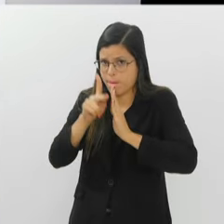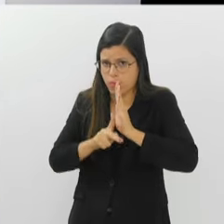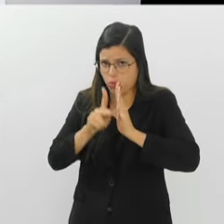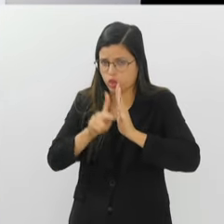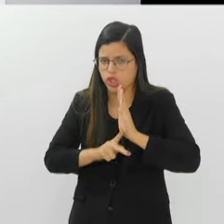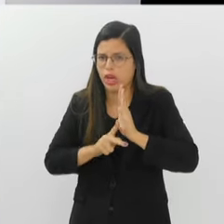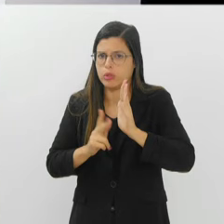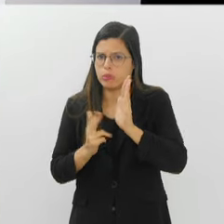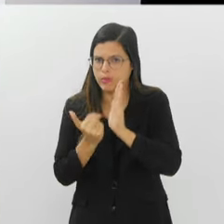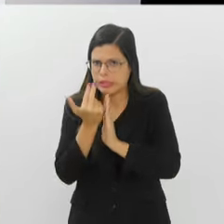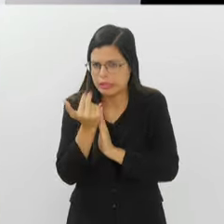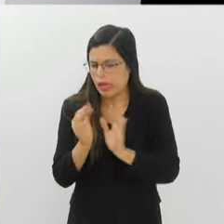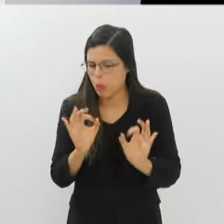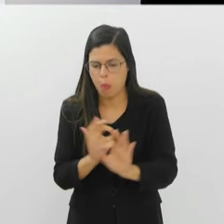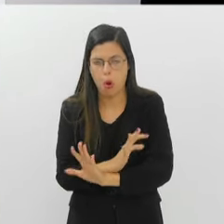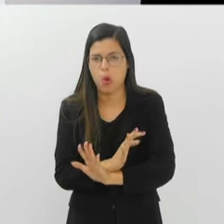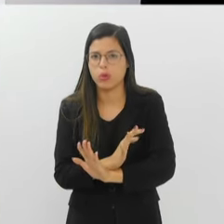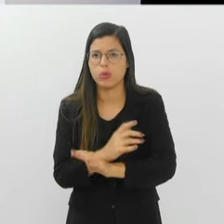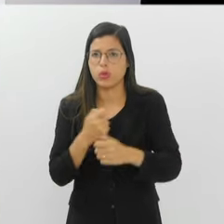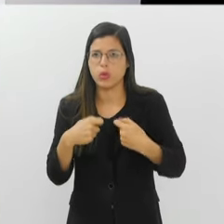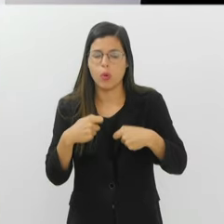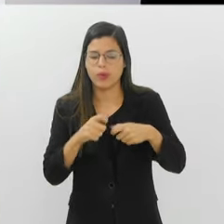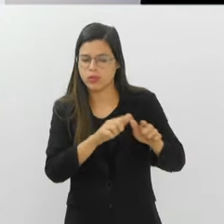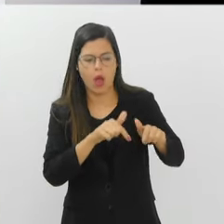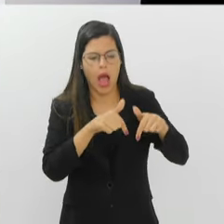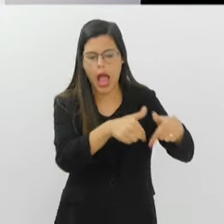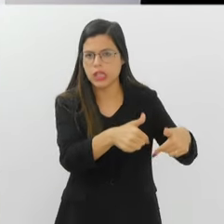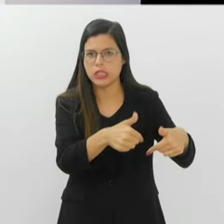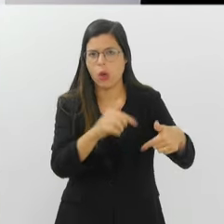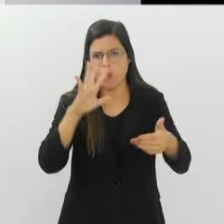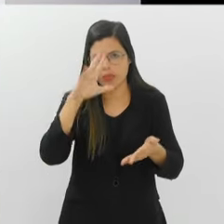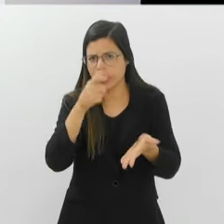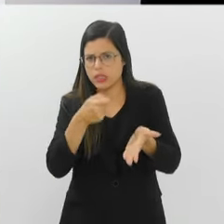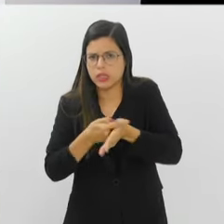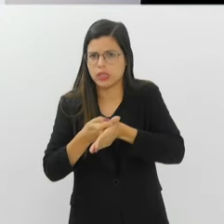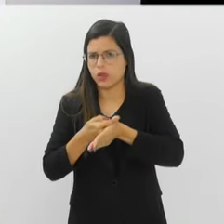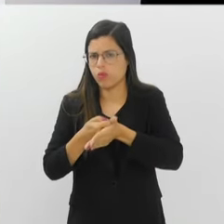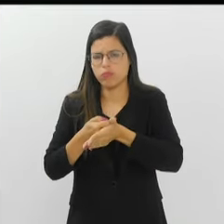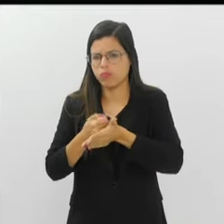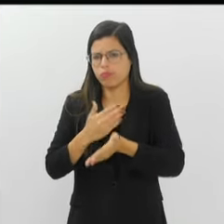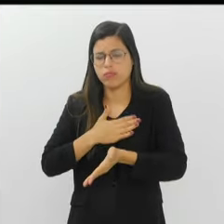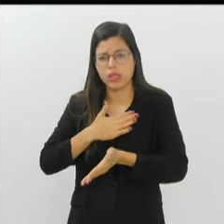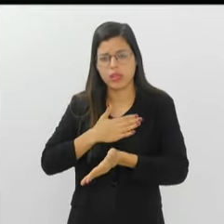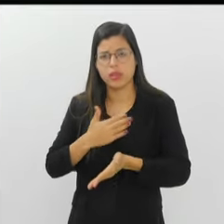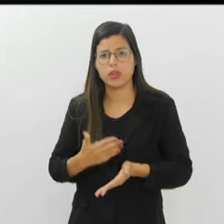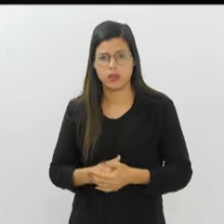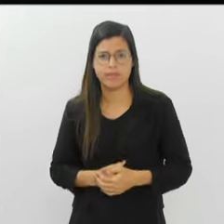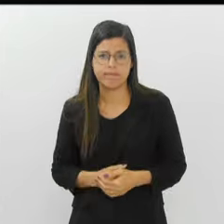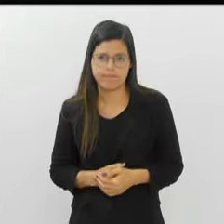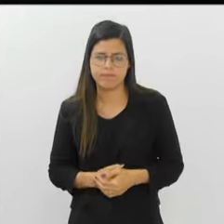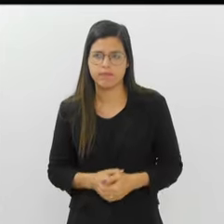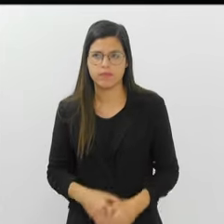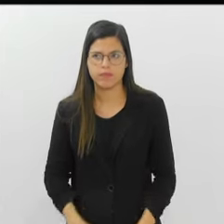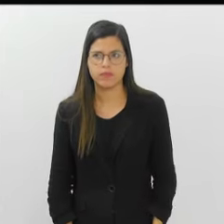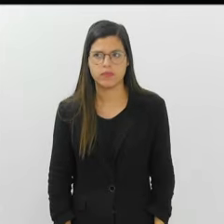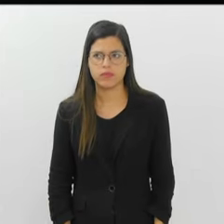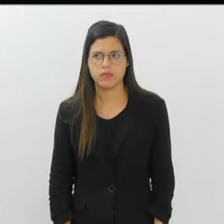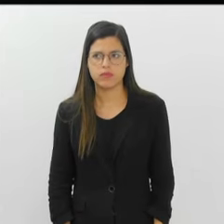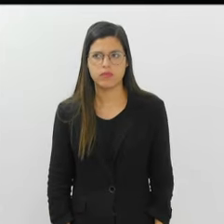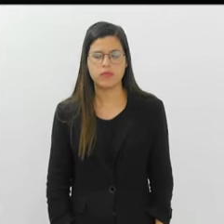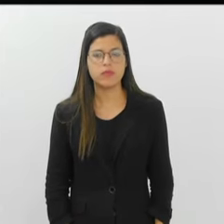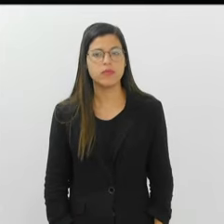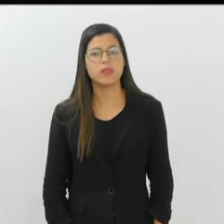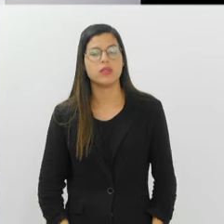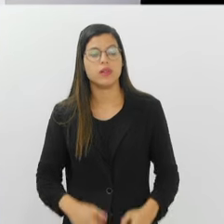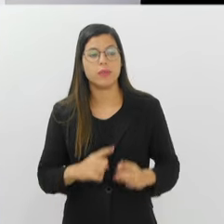registrado, desenhado, e eu tenho que tirar do papel. E as decisões cotidianas são minhas. Também passa por aí.